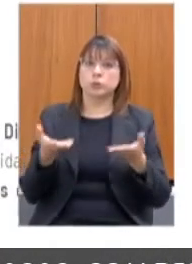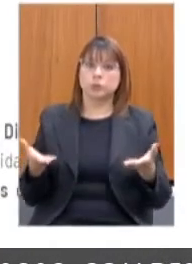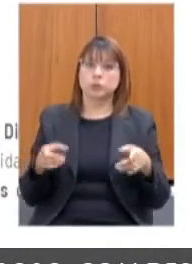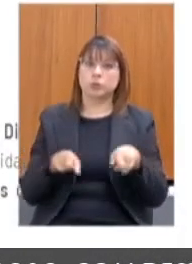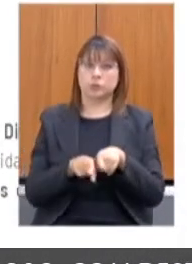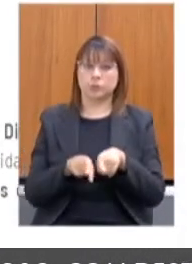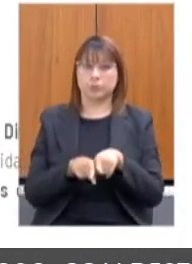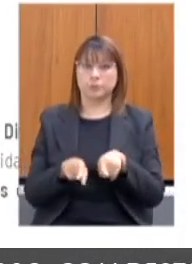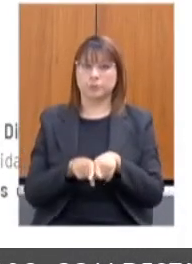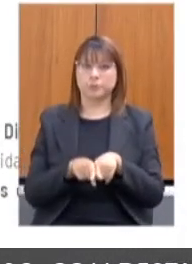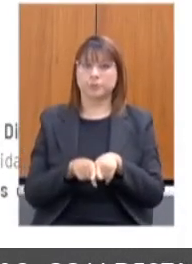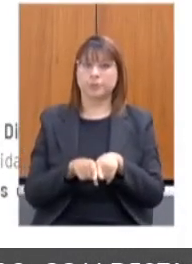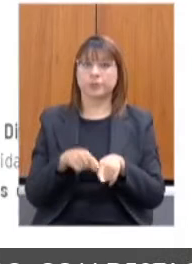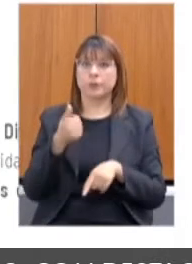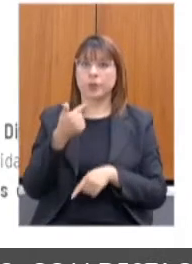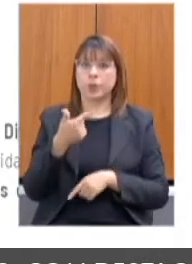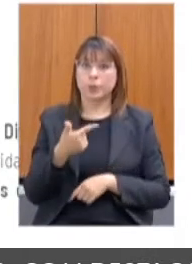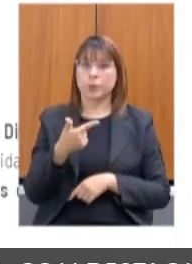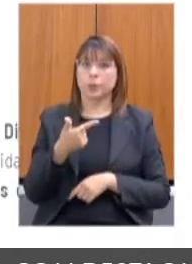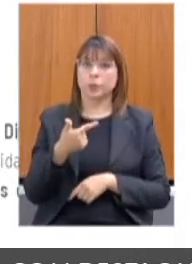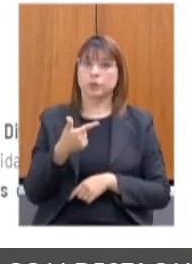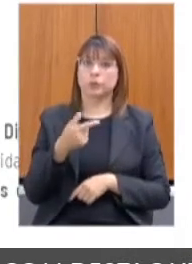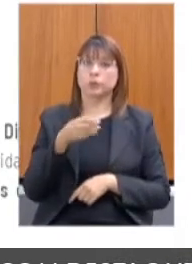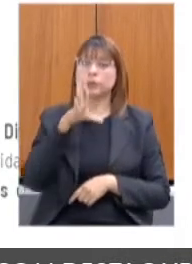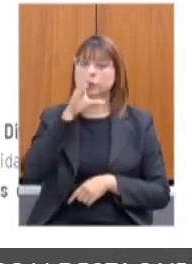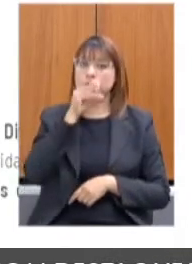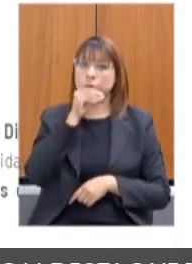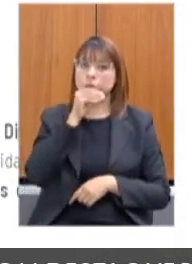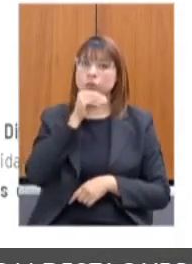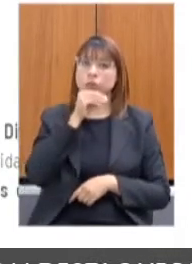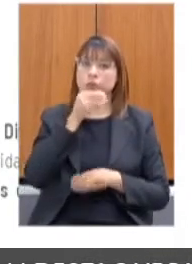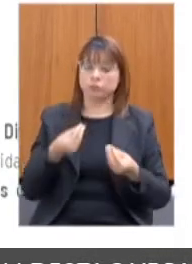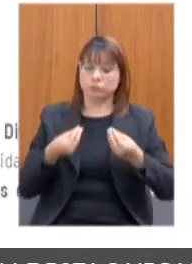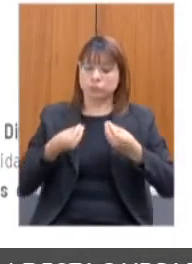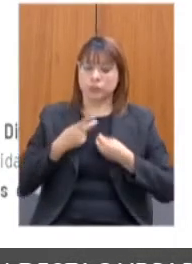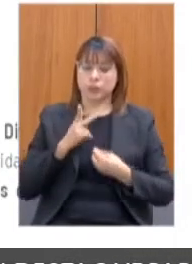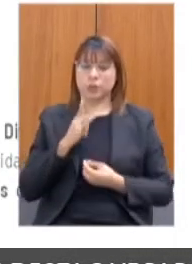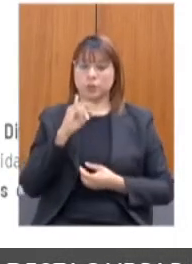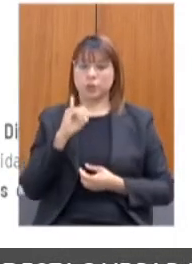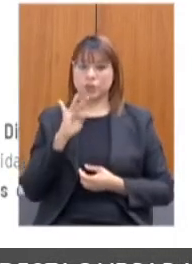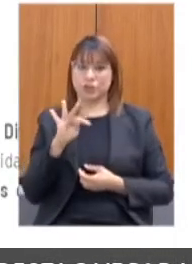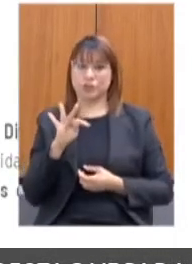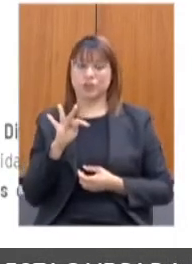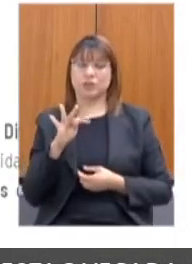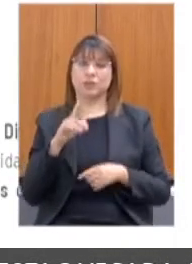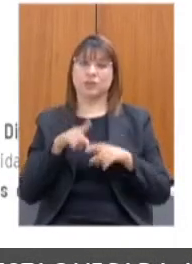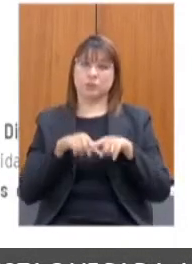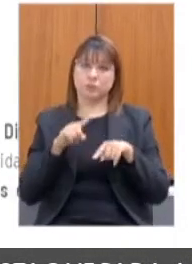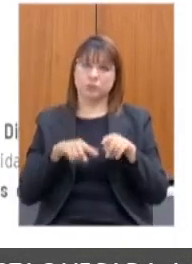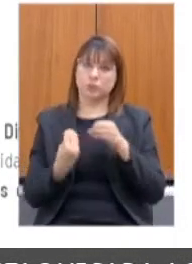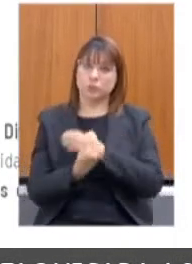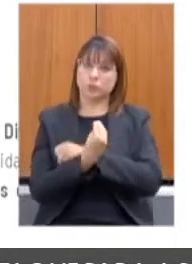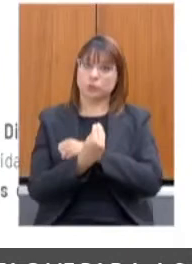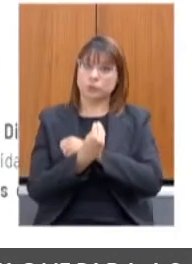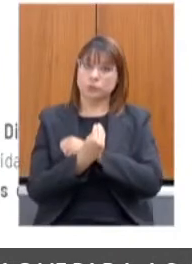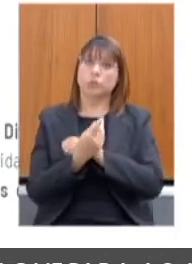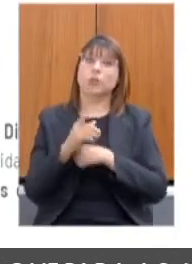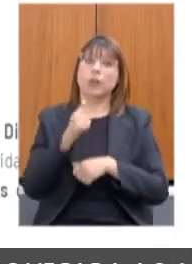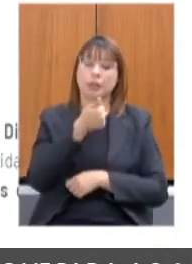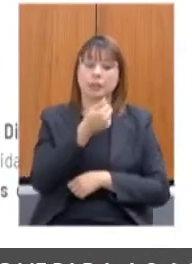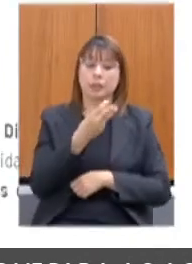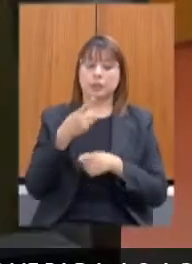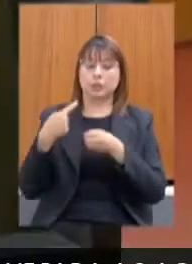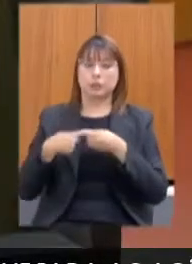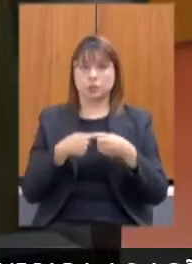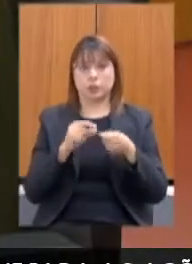funcionários e idosos, um kit de proteção individual. E a distribuição foi descentralizada em 13 municípios do